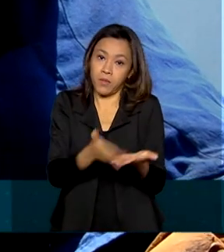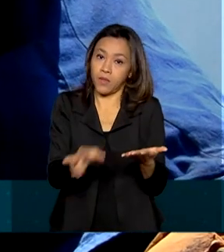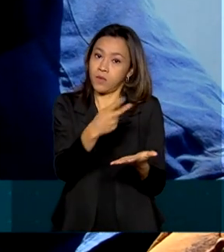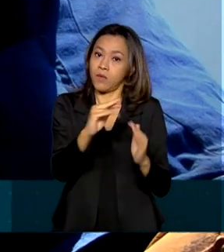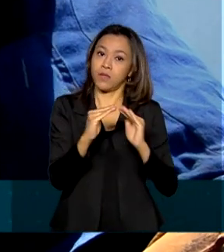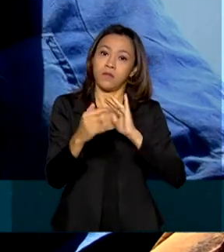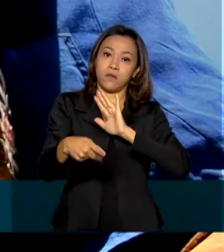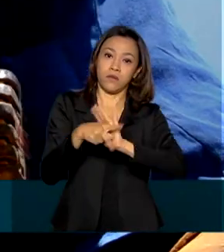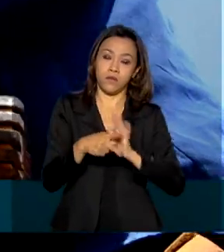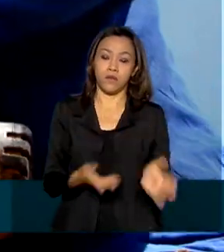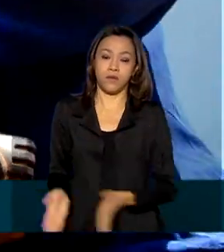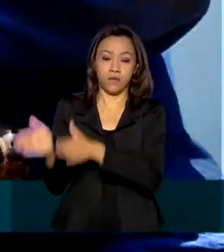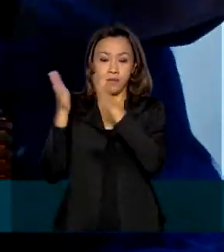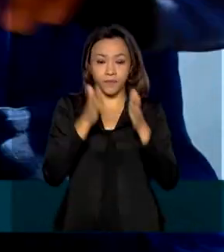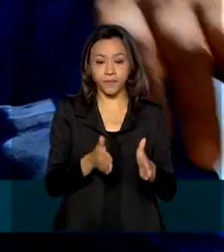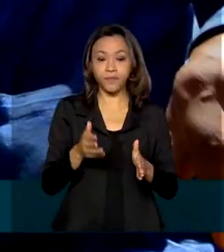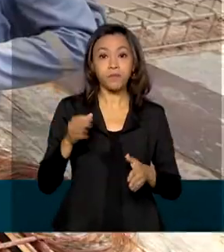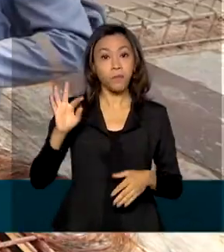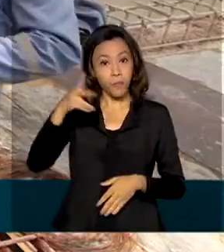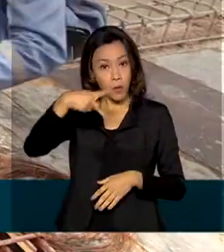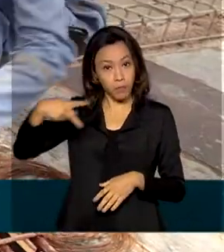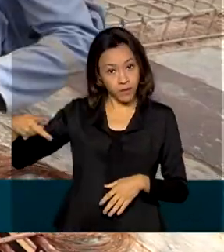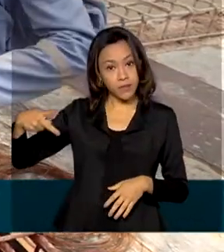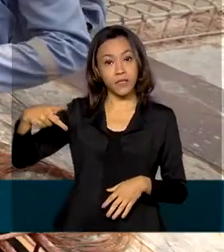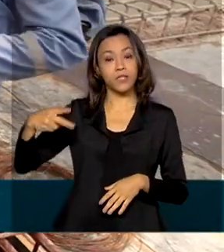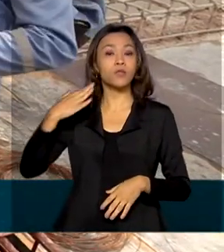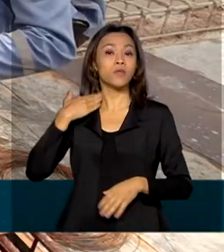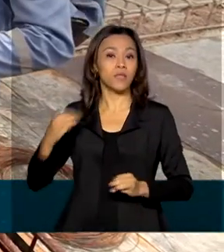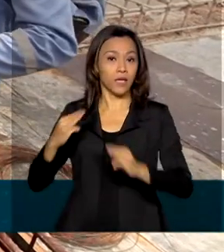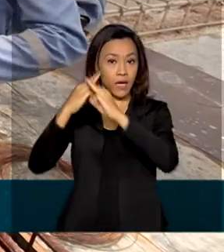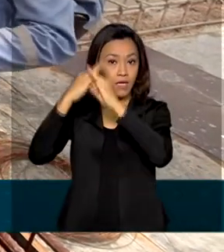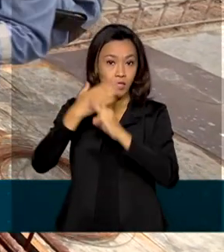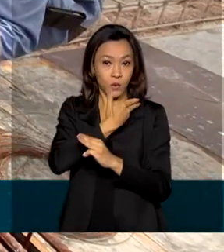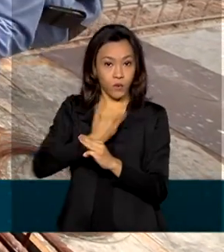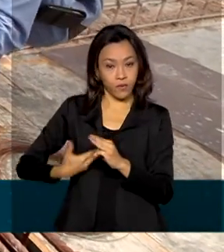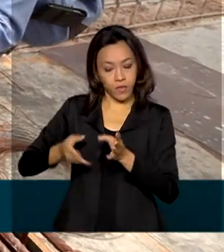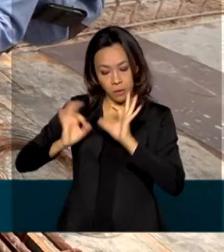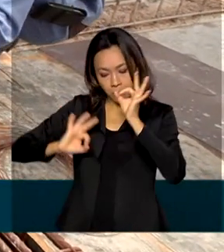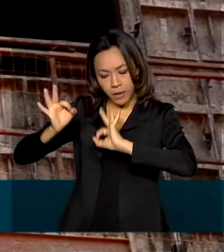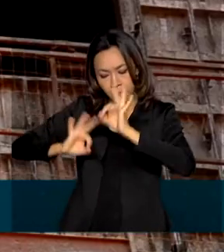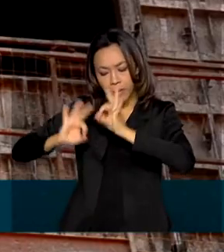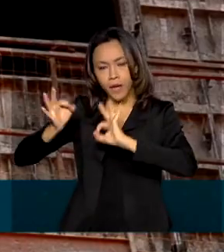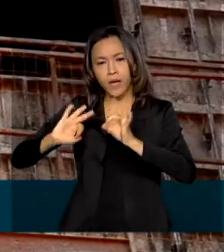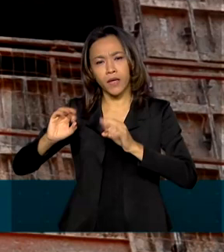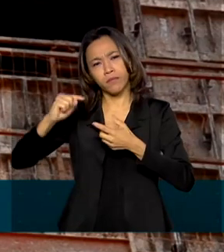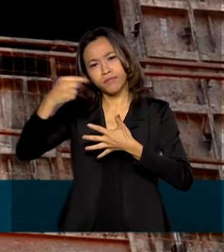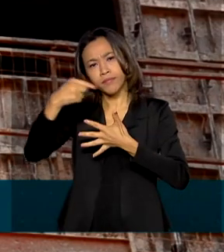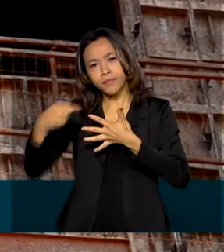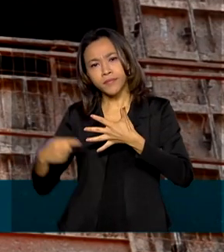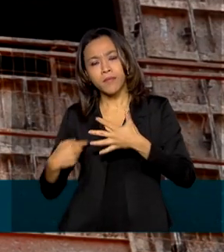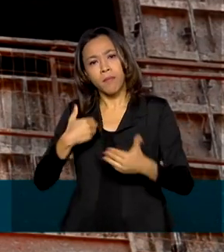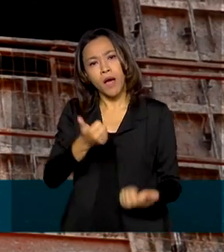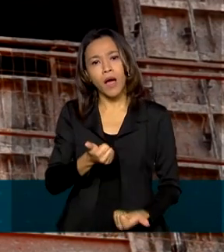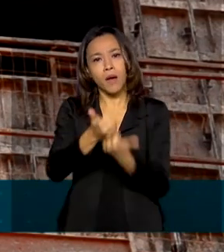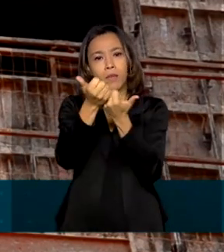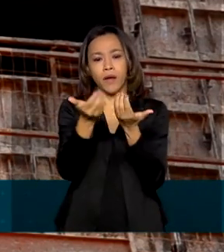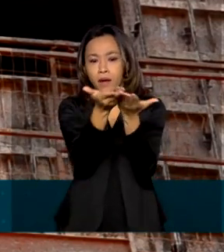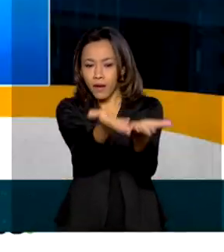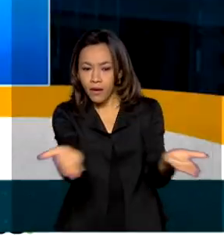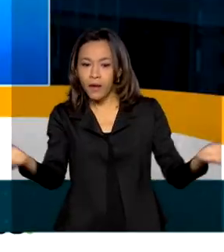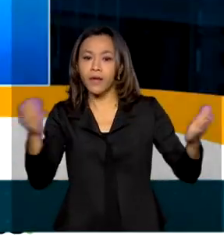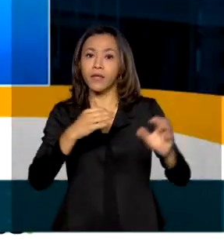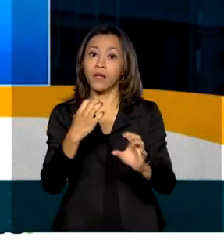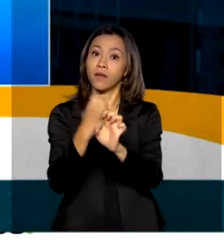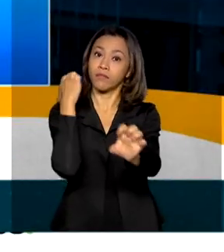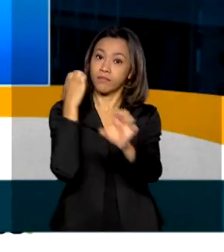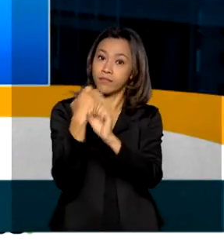disso, o presidente da Caixa lembrou que o governo prepara ações de auxílio ao setor da construção civil.